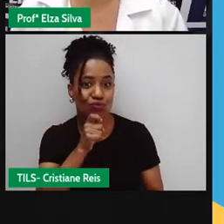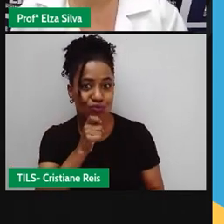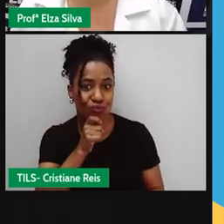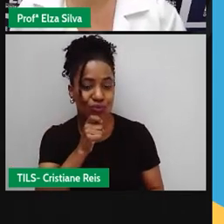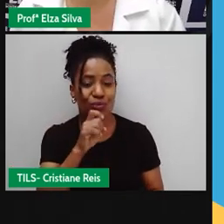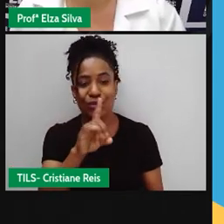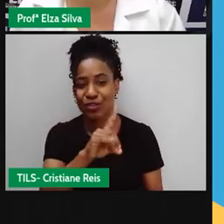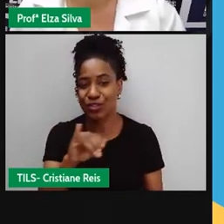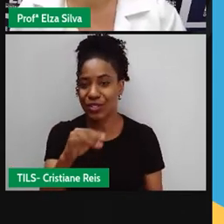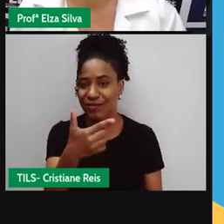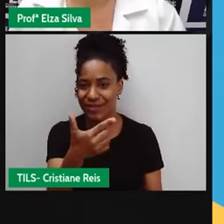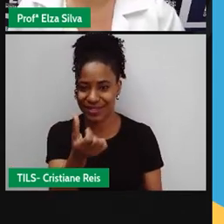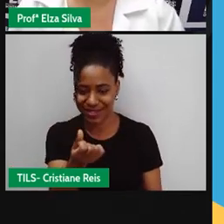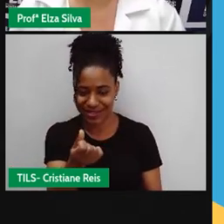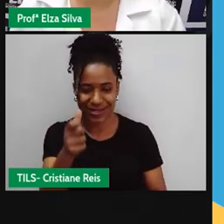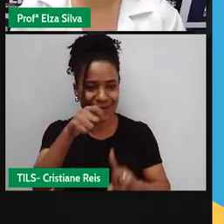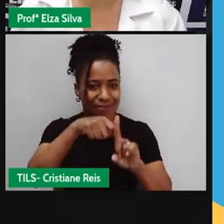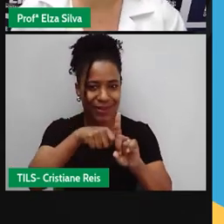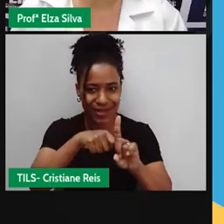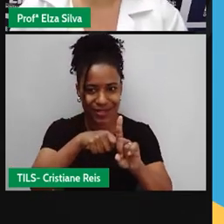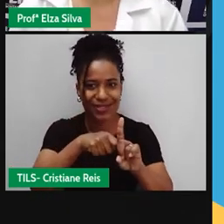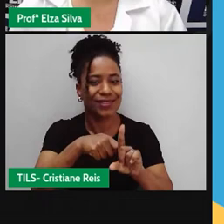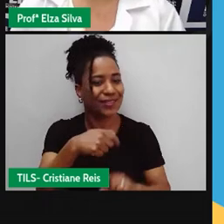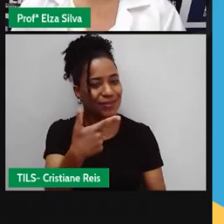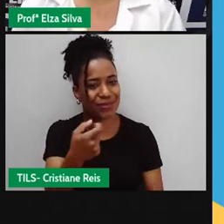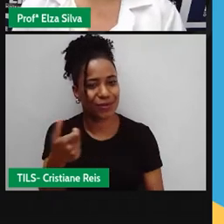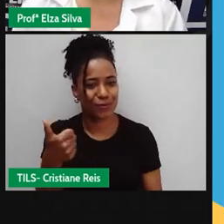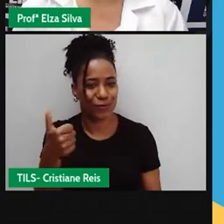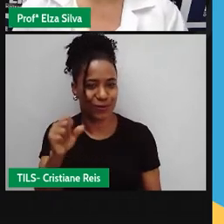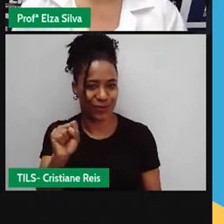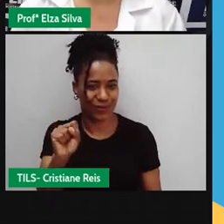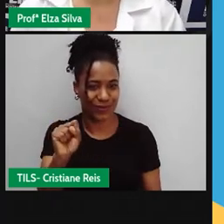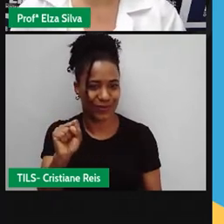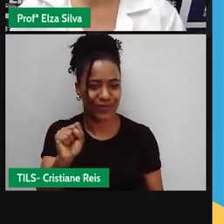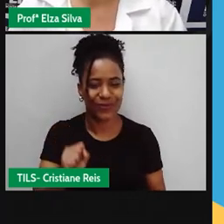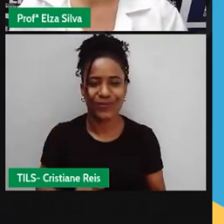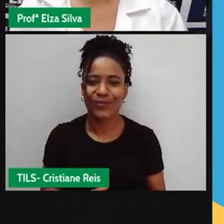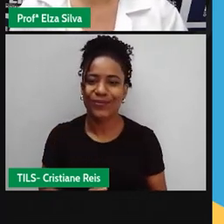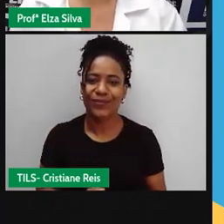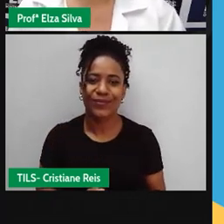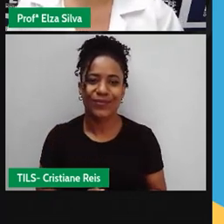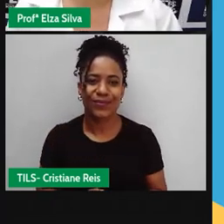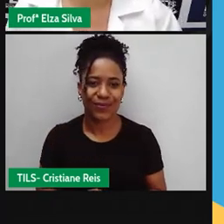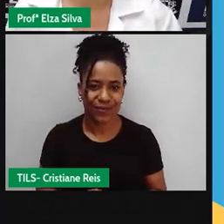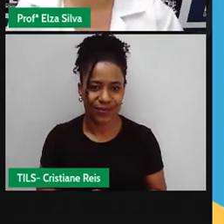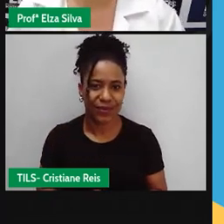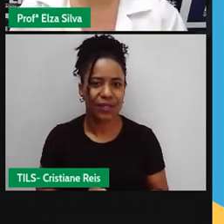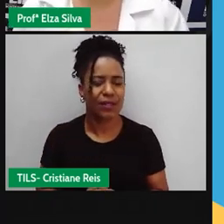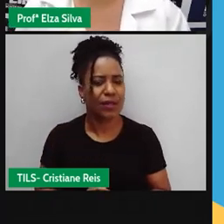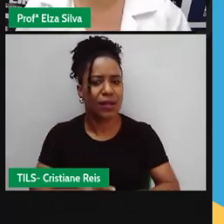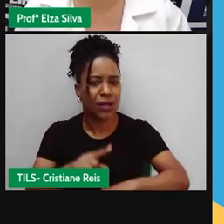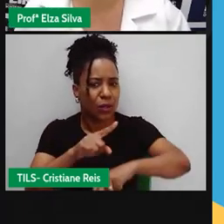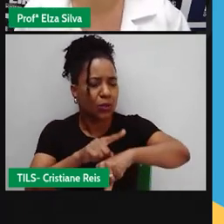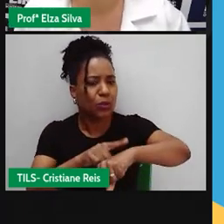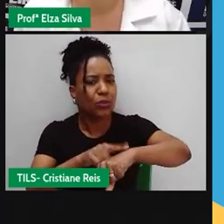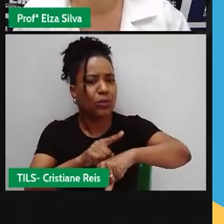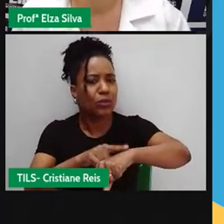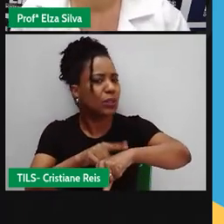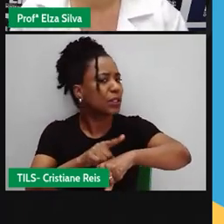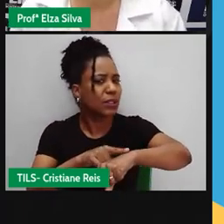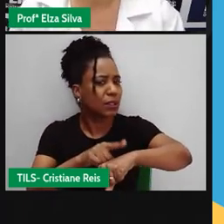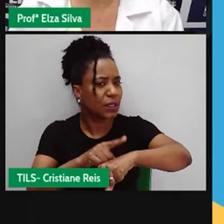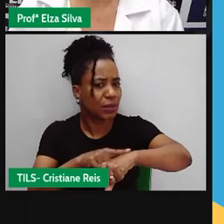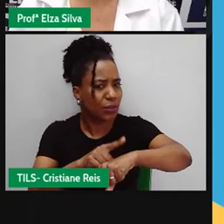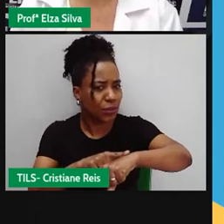2018 Em 26 de julho de 2018 Run Time O tempo de duração